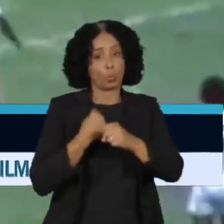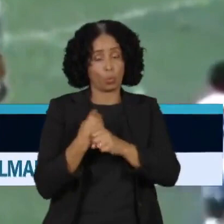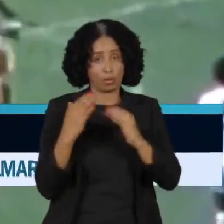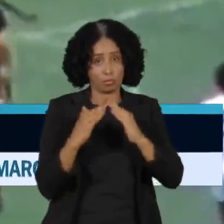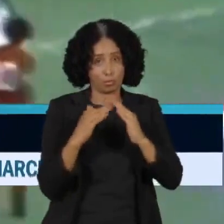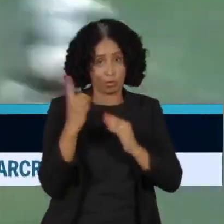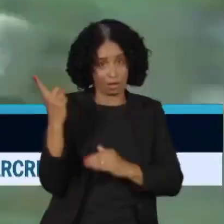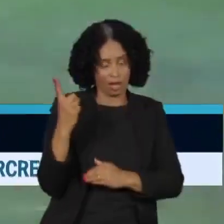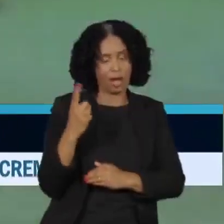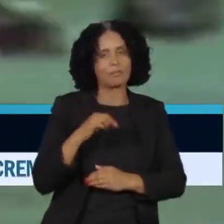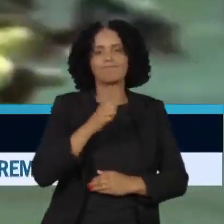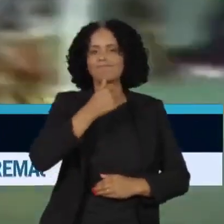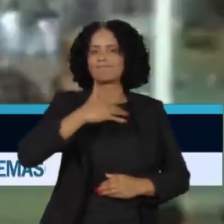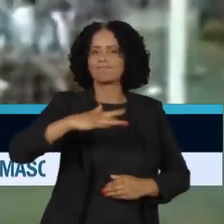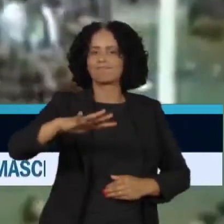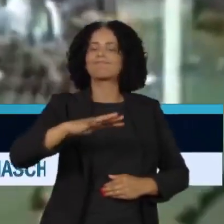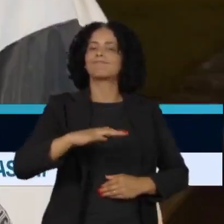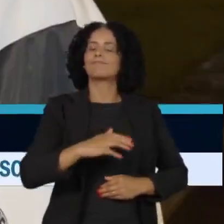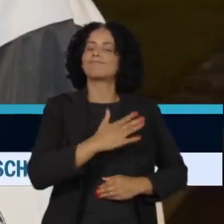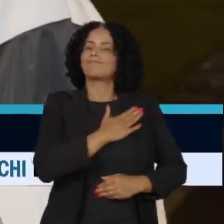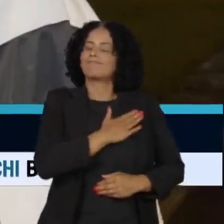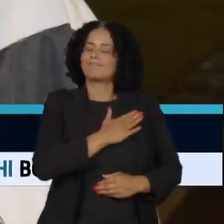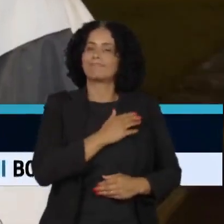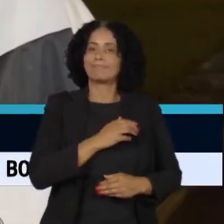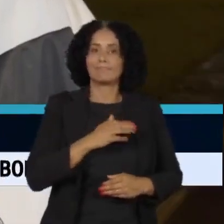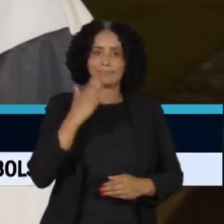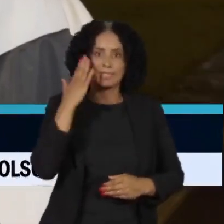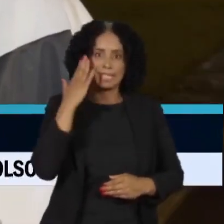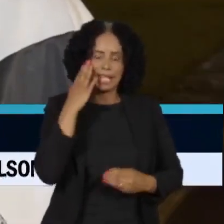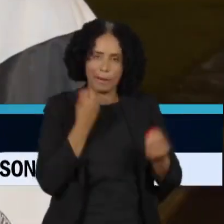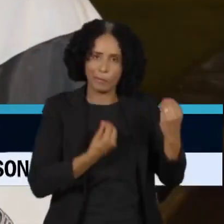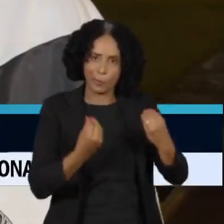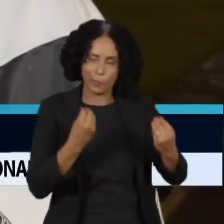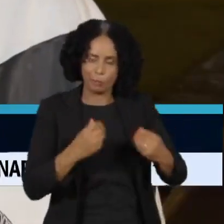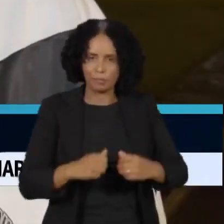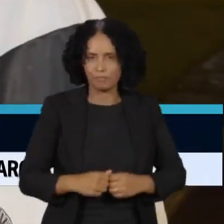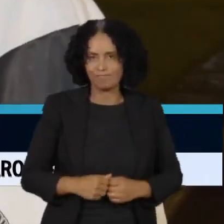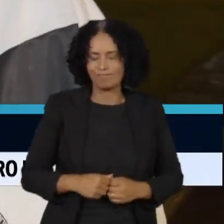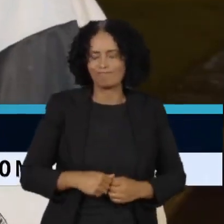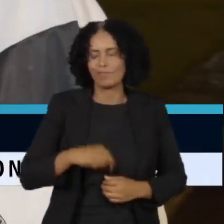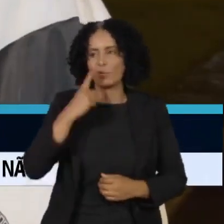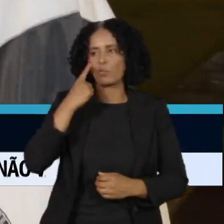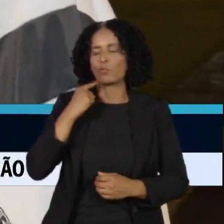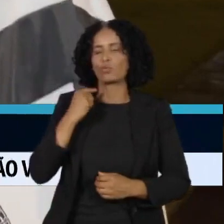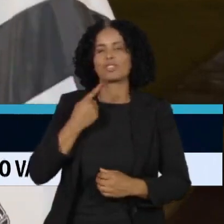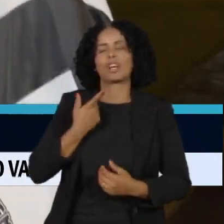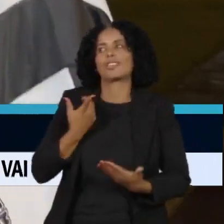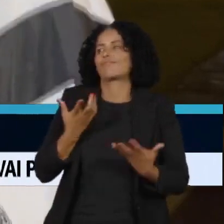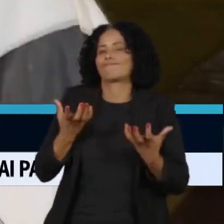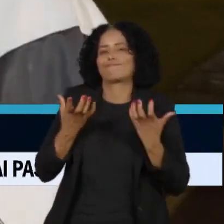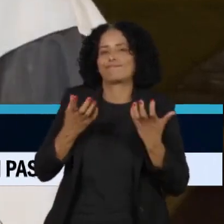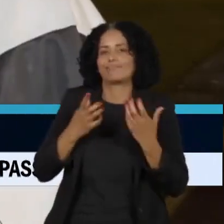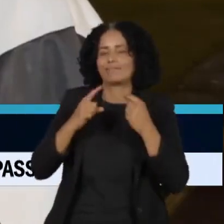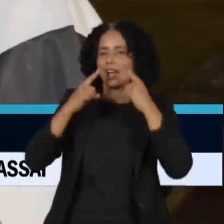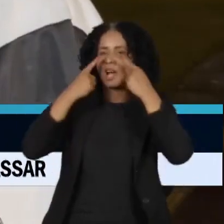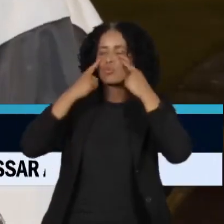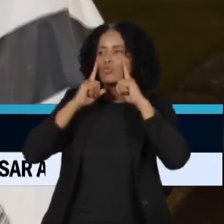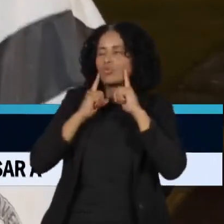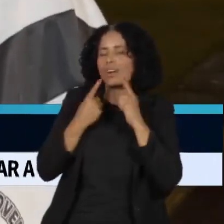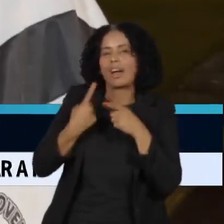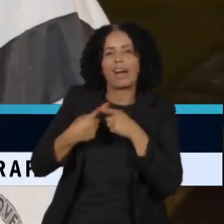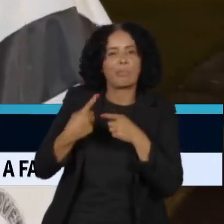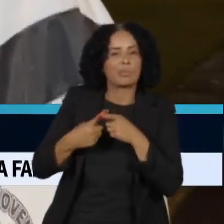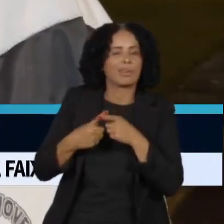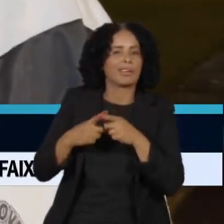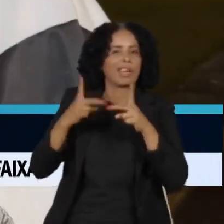bem o quanto Pelé representou para o futebol. Com vontade de chorar, porque é um deus para a gente. Como